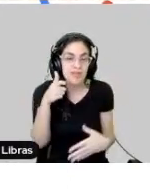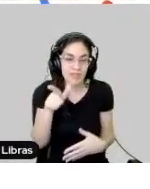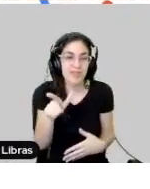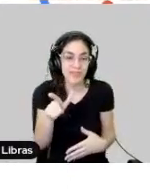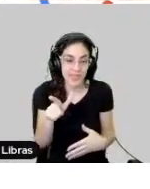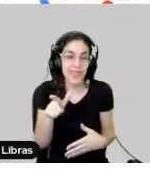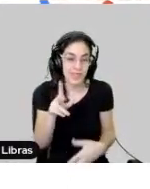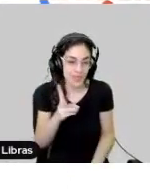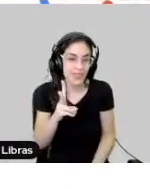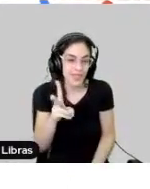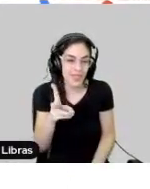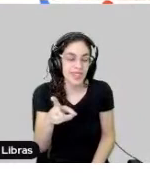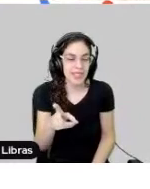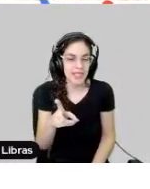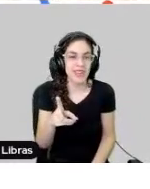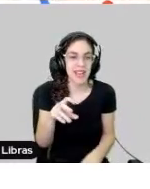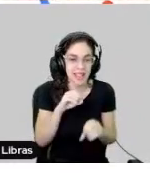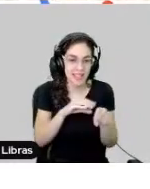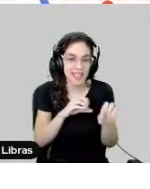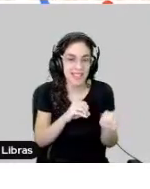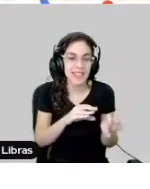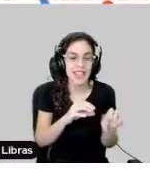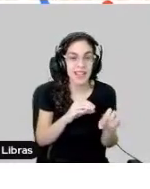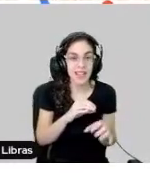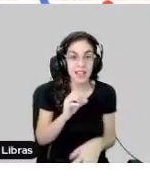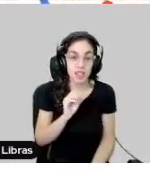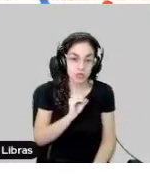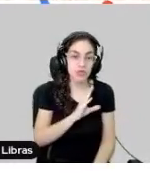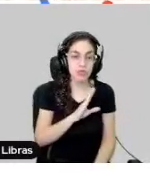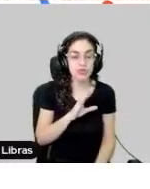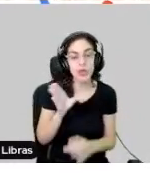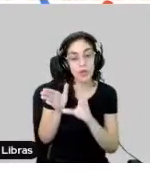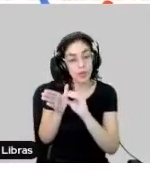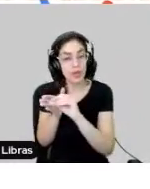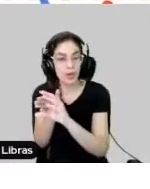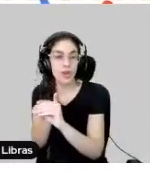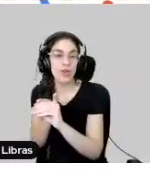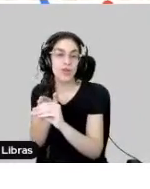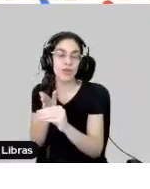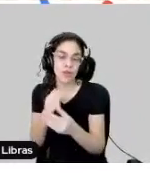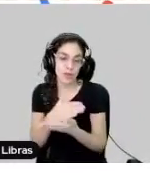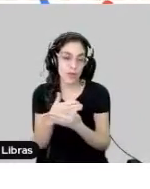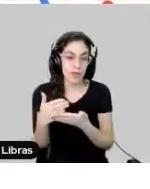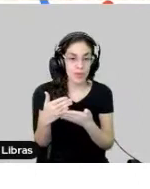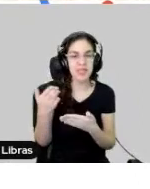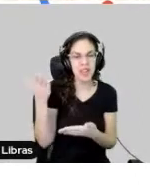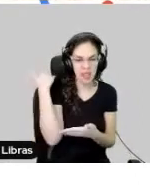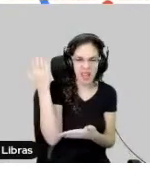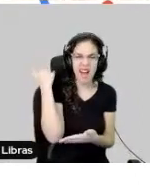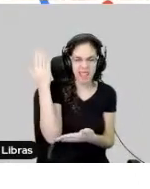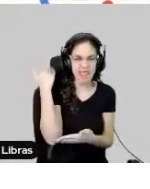qualidade de ensino e inovar juntamente com o Google, né? Se não fosse a gente ter começado, talvez, a parceria lá atrás,